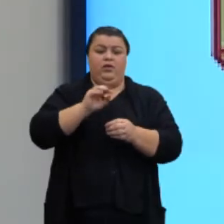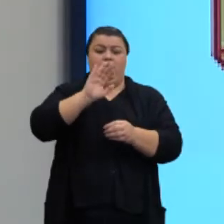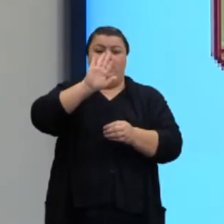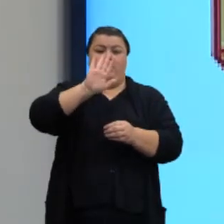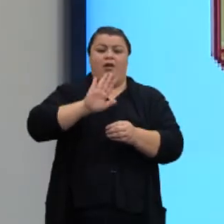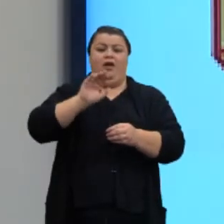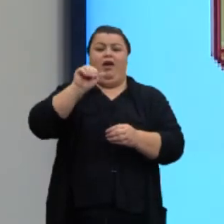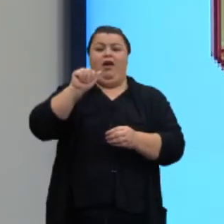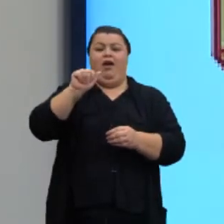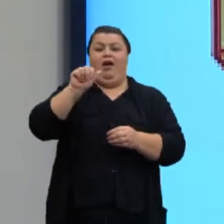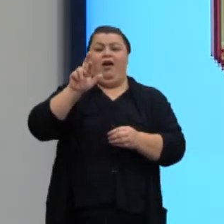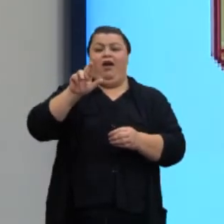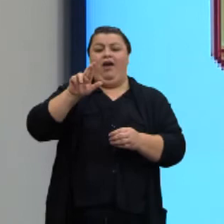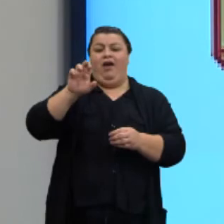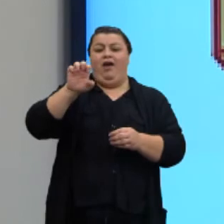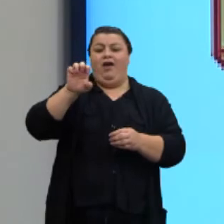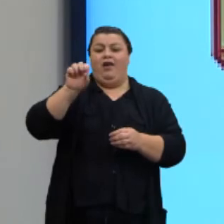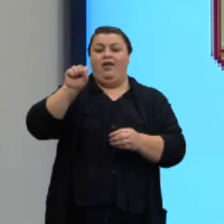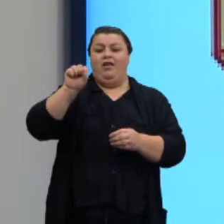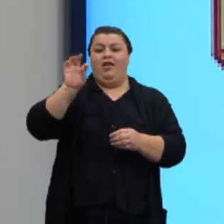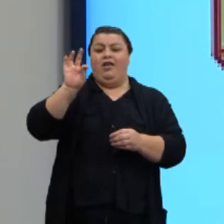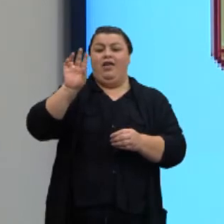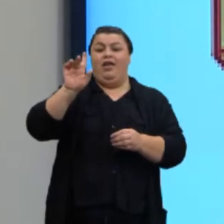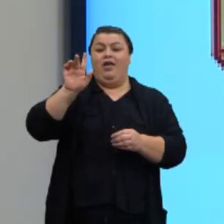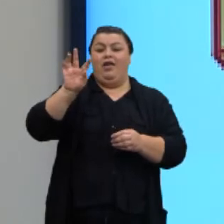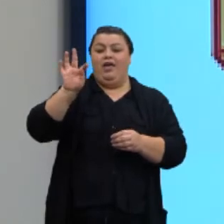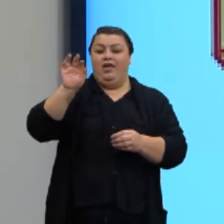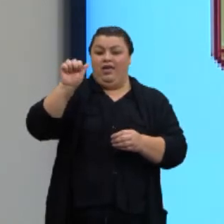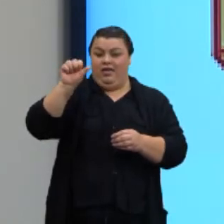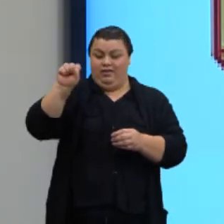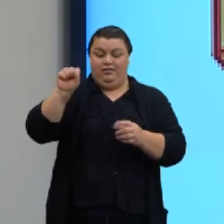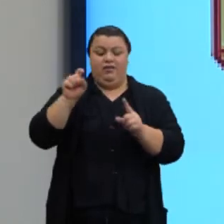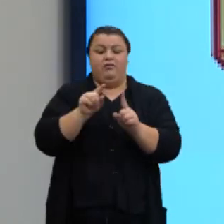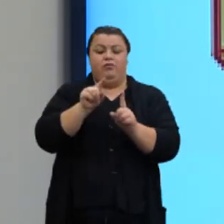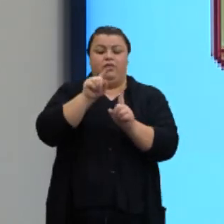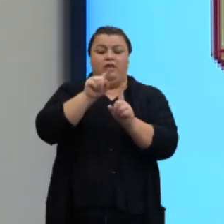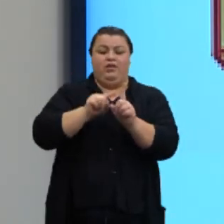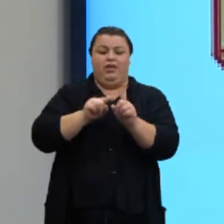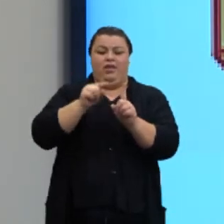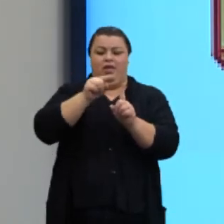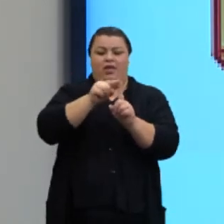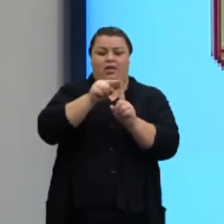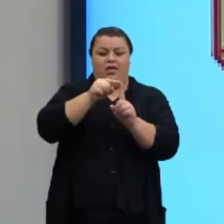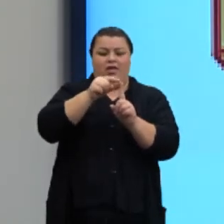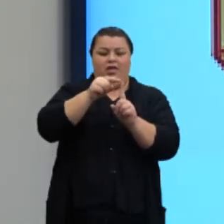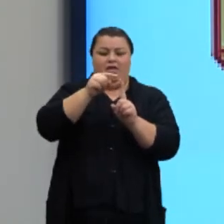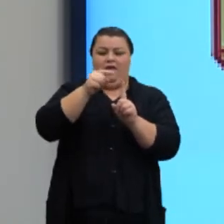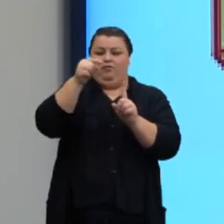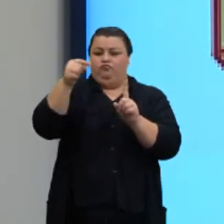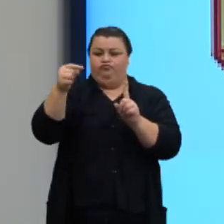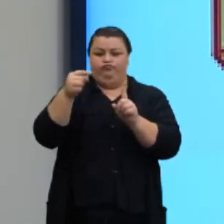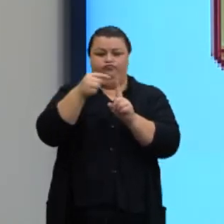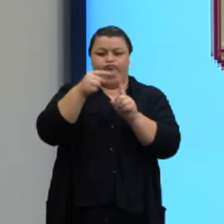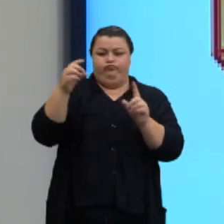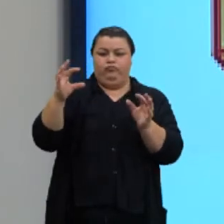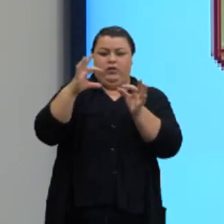arestas laterais? São as arestas que pertencem apenas aos lados, às suas faces laterais.